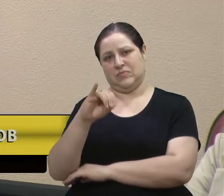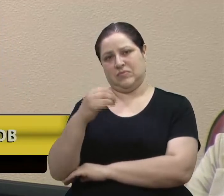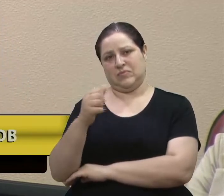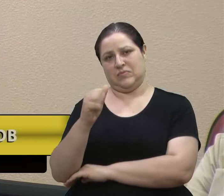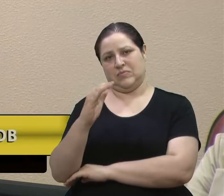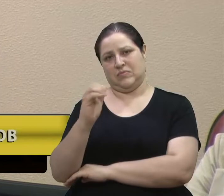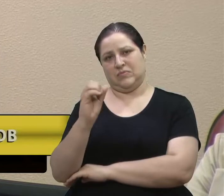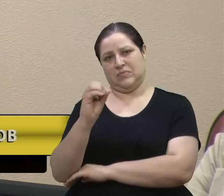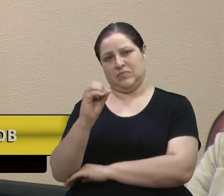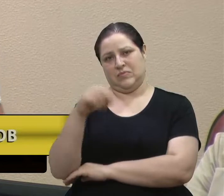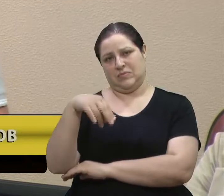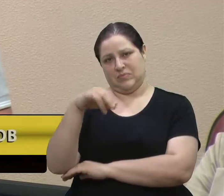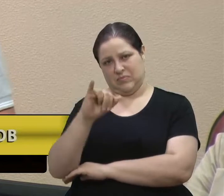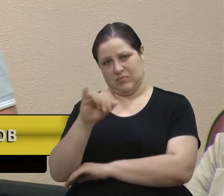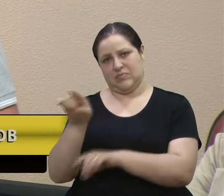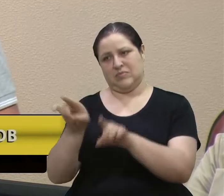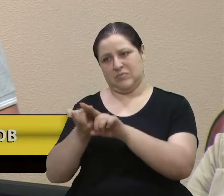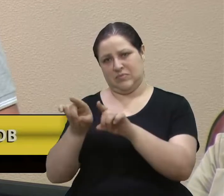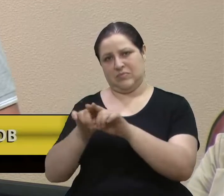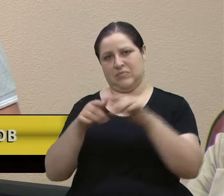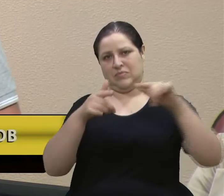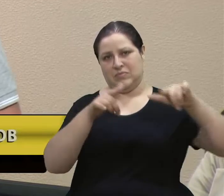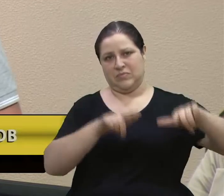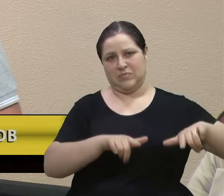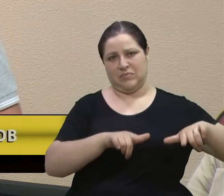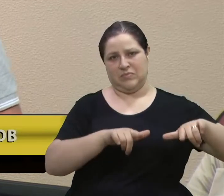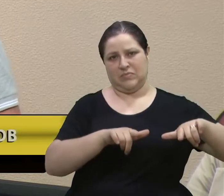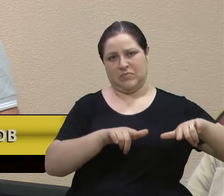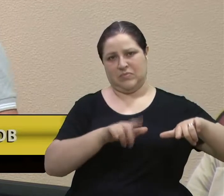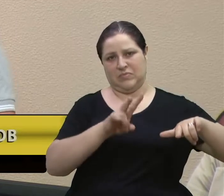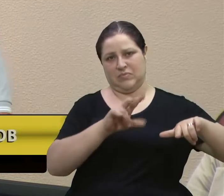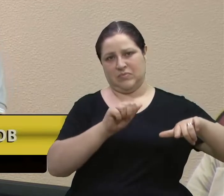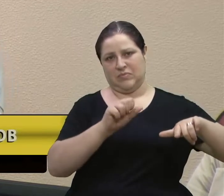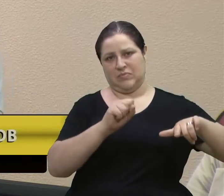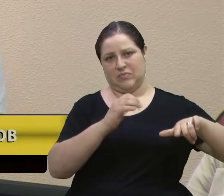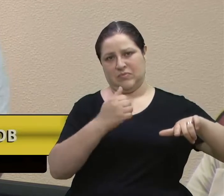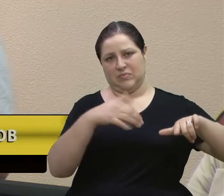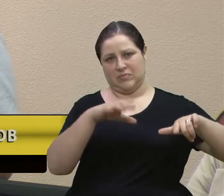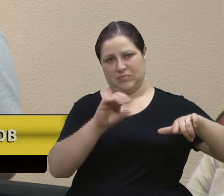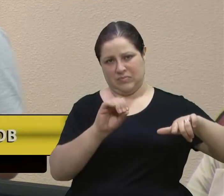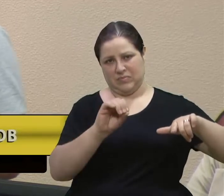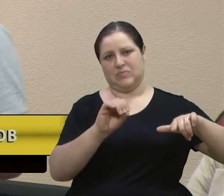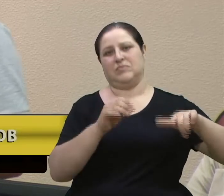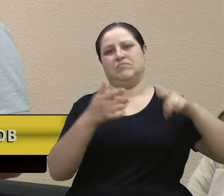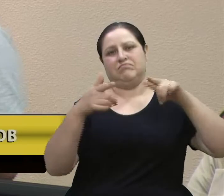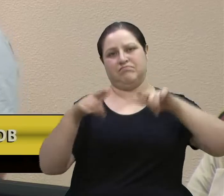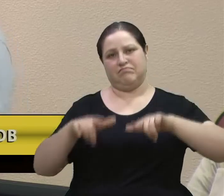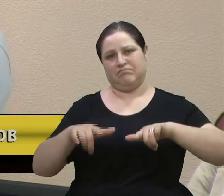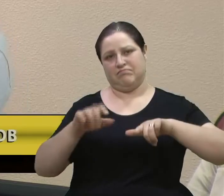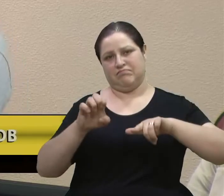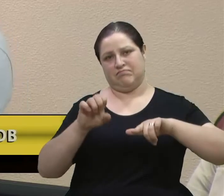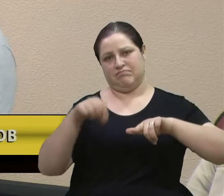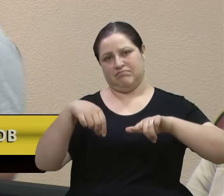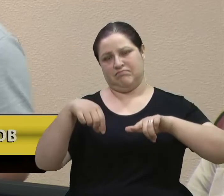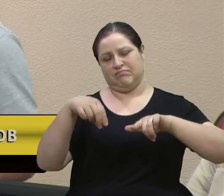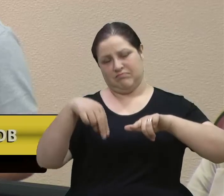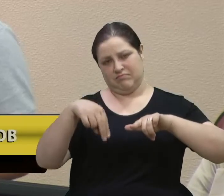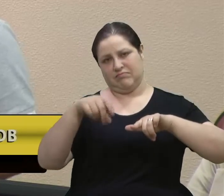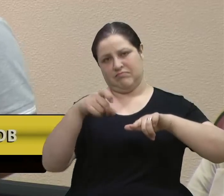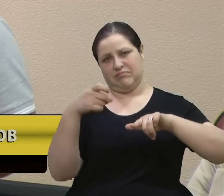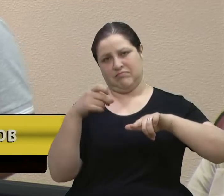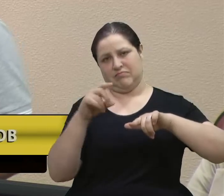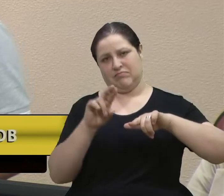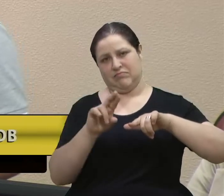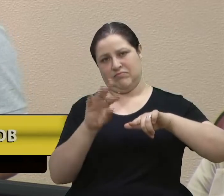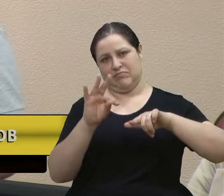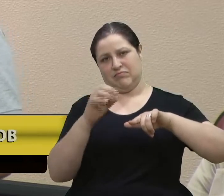dessa emenda foi incluir essa temática do turismo esportivo em Caxias do Sul, por toda a sua relevância histórica, depois a gente vai trabalhar um pouco mais isso